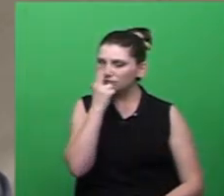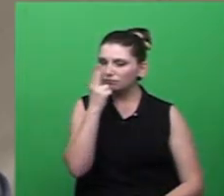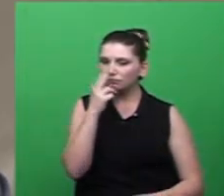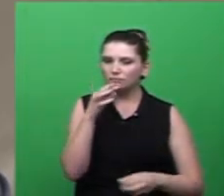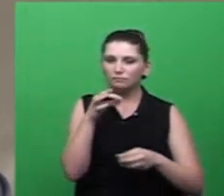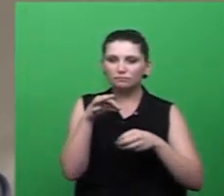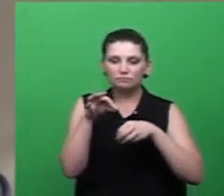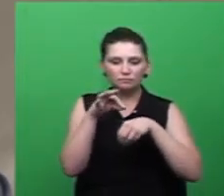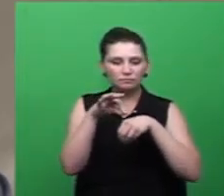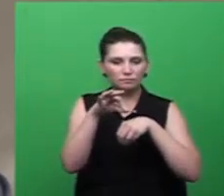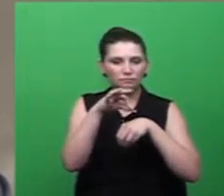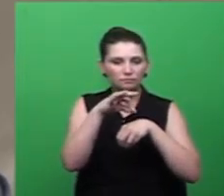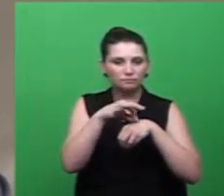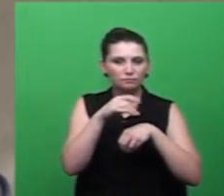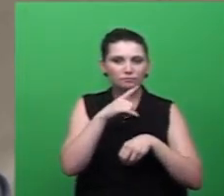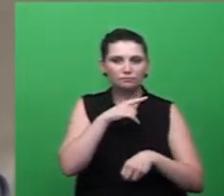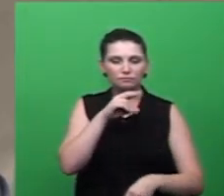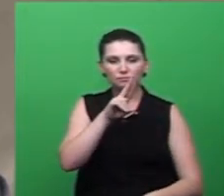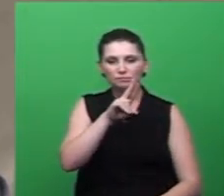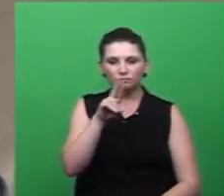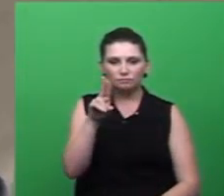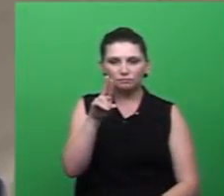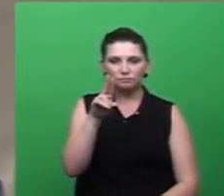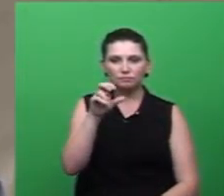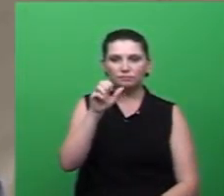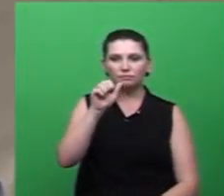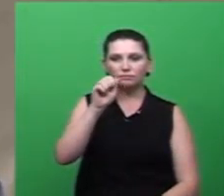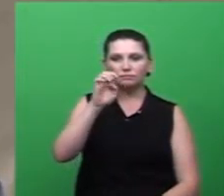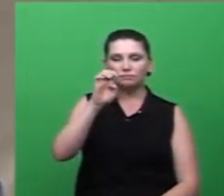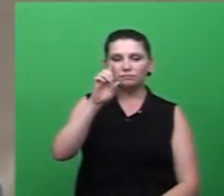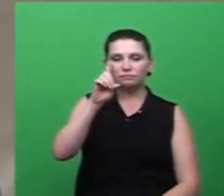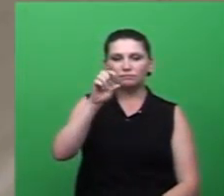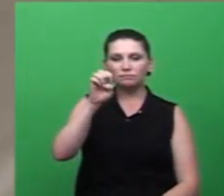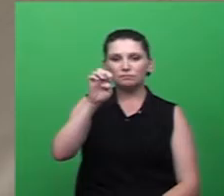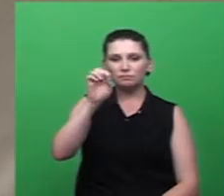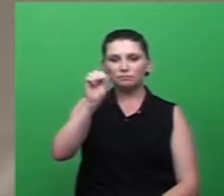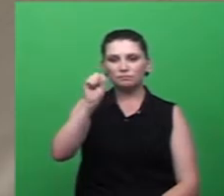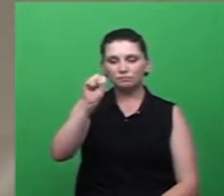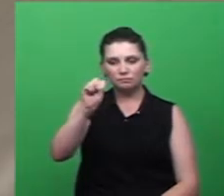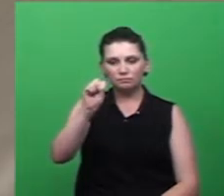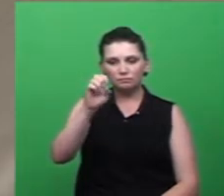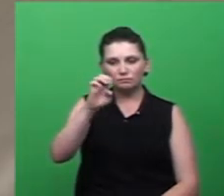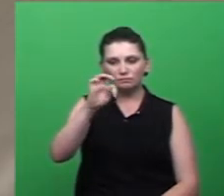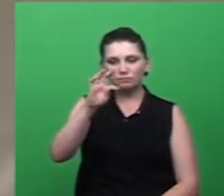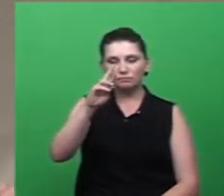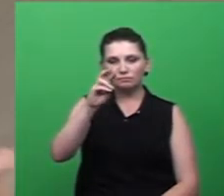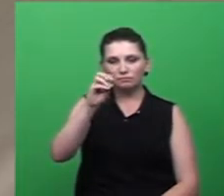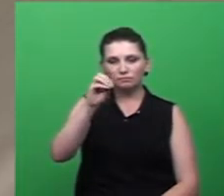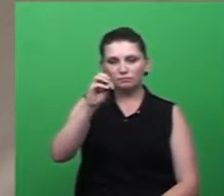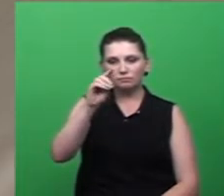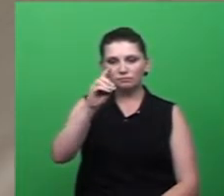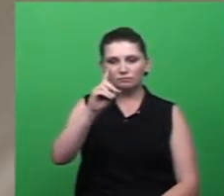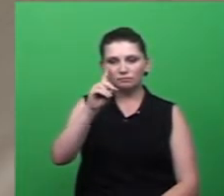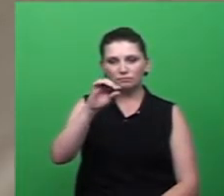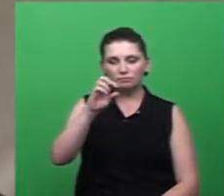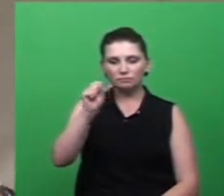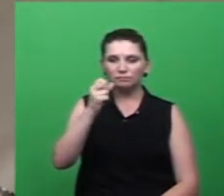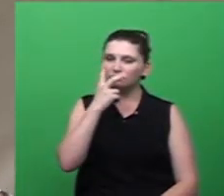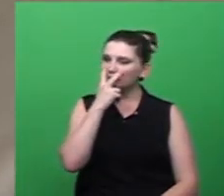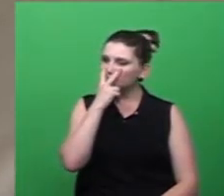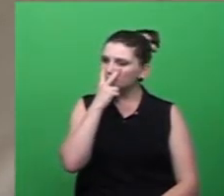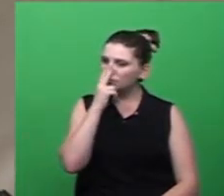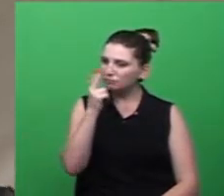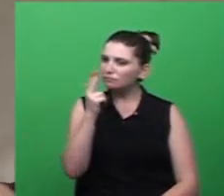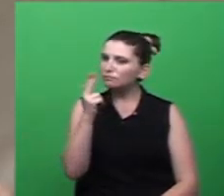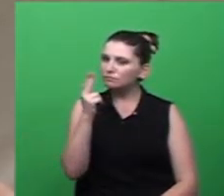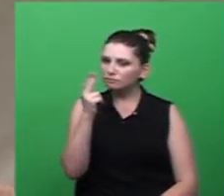que também tem um nome muito semelhante, que é o Aedes albupictus, e que ele se parece muito um com o outro, só que o Aedes